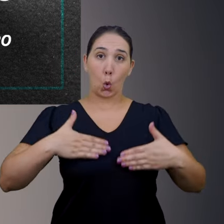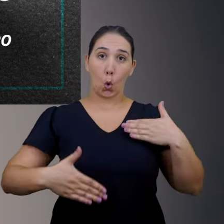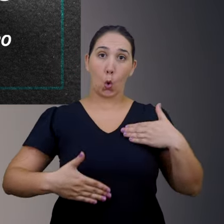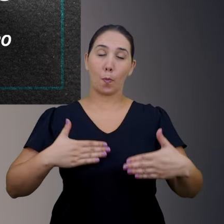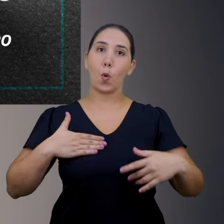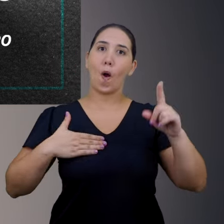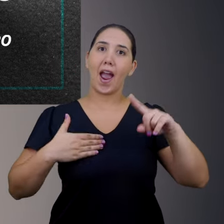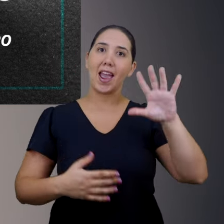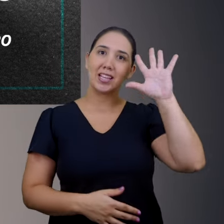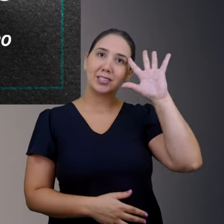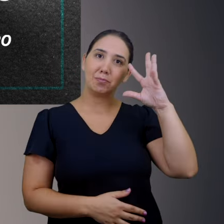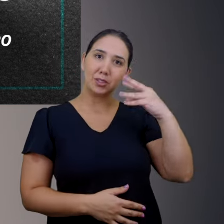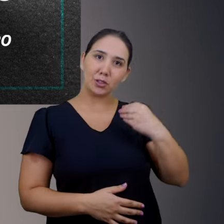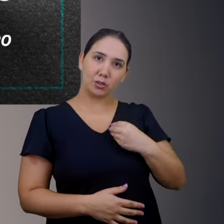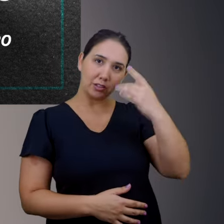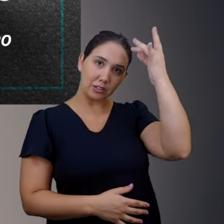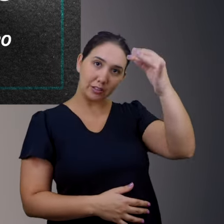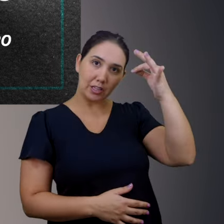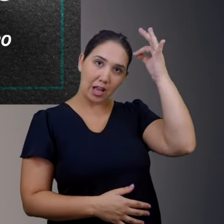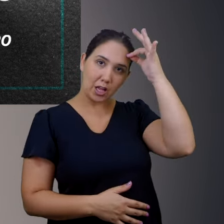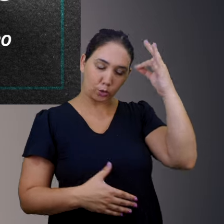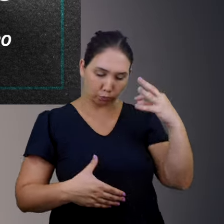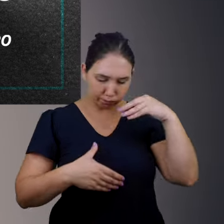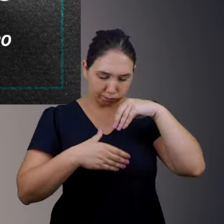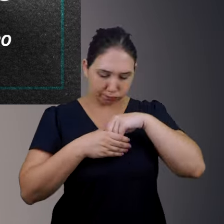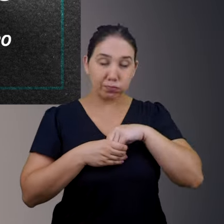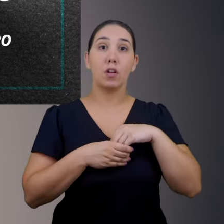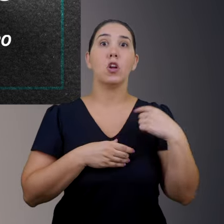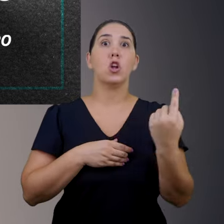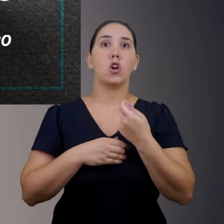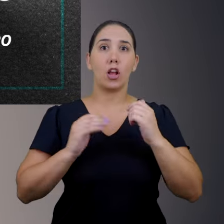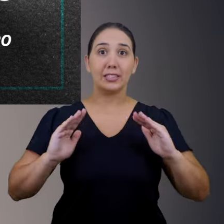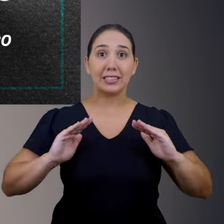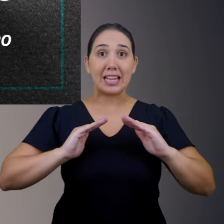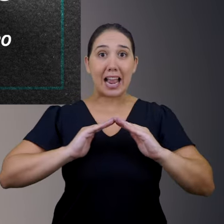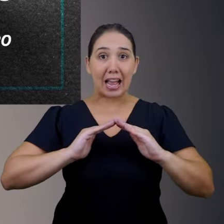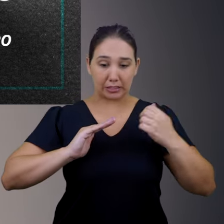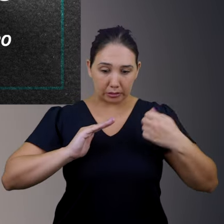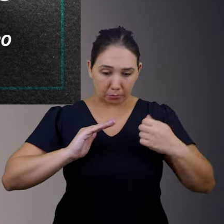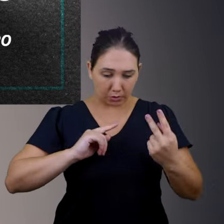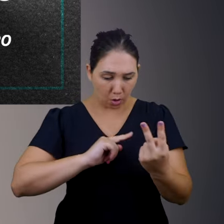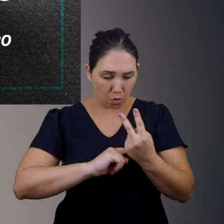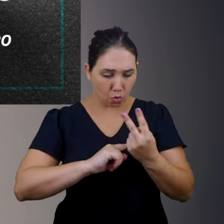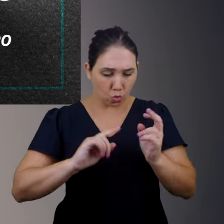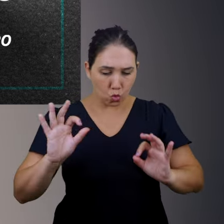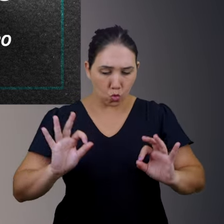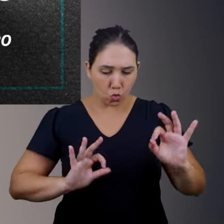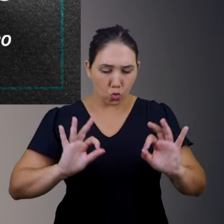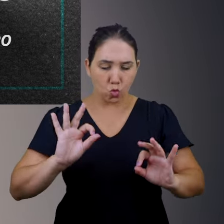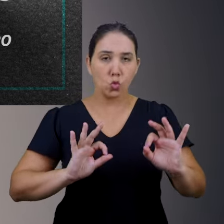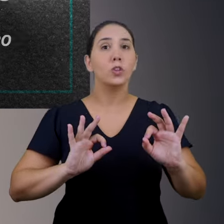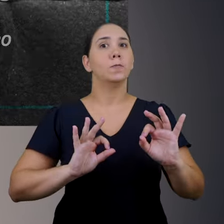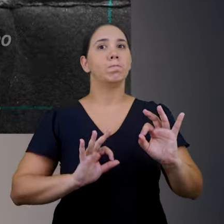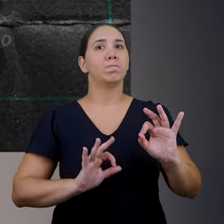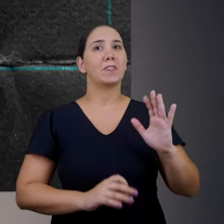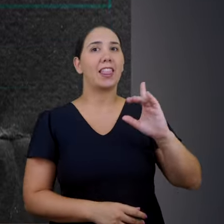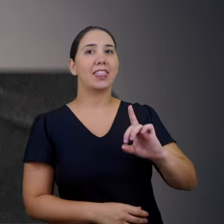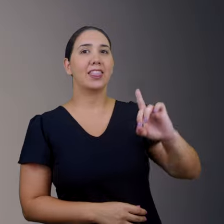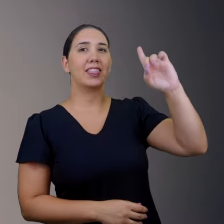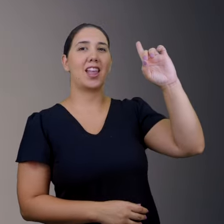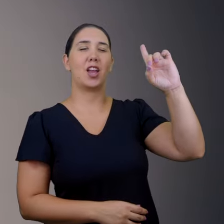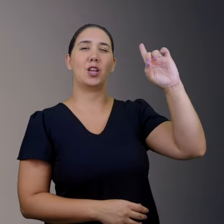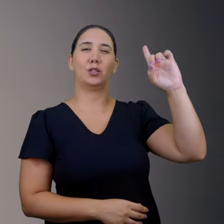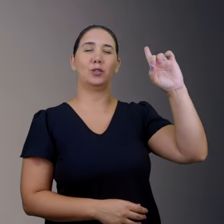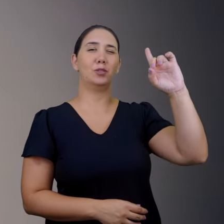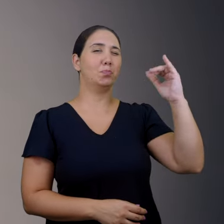devemos glorificar a Deus com ele. Ou seja, ao cuidarmos deste templo, estamos reconhecendo a soberania do nosso Criador